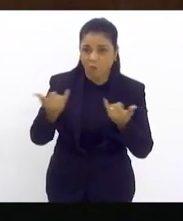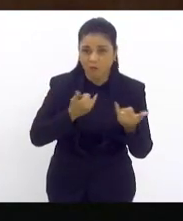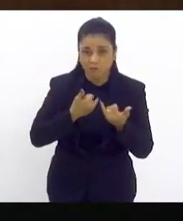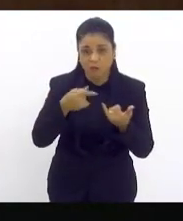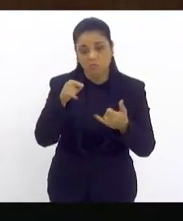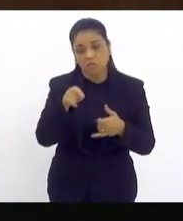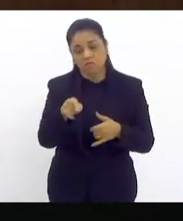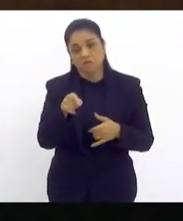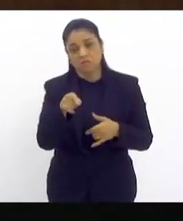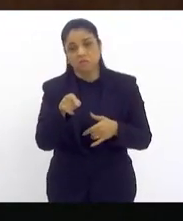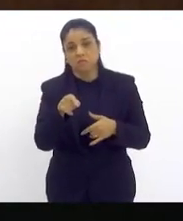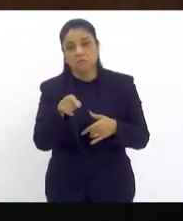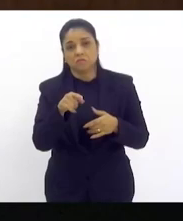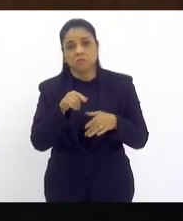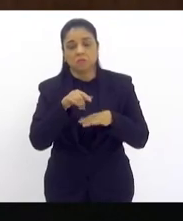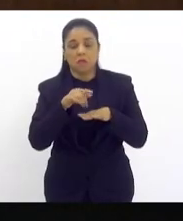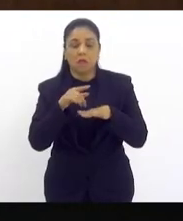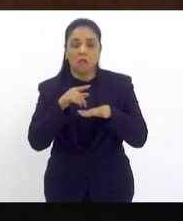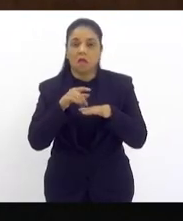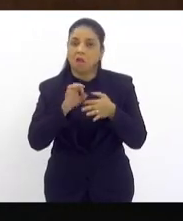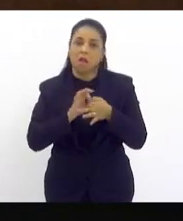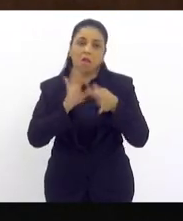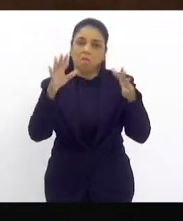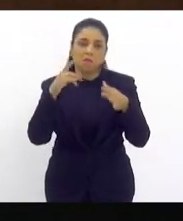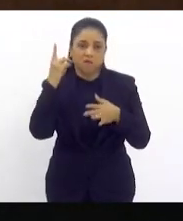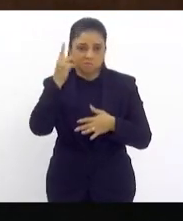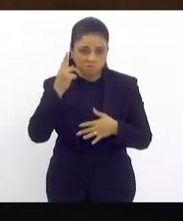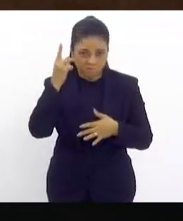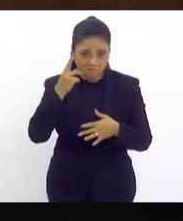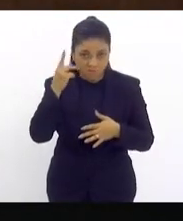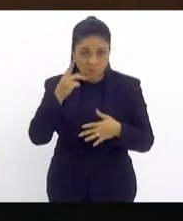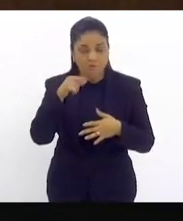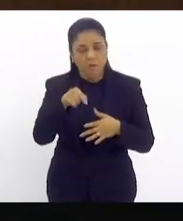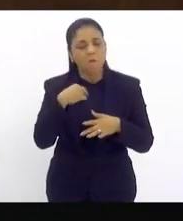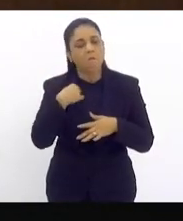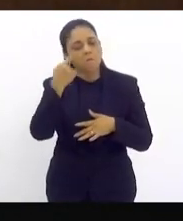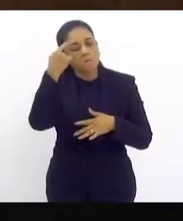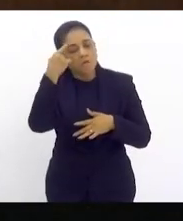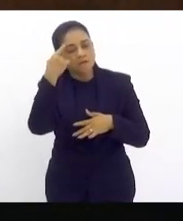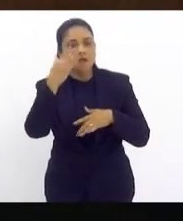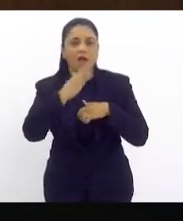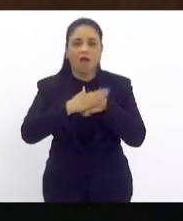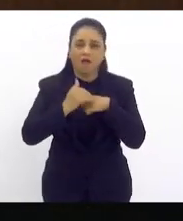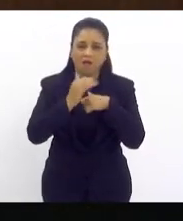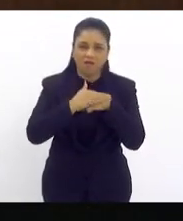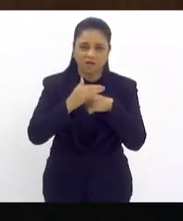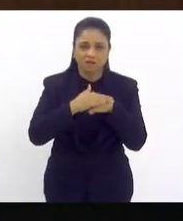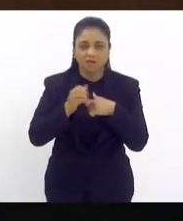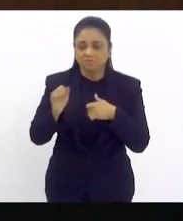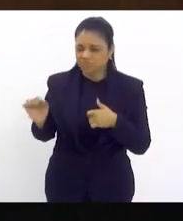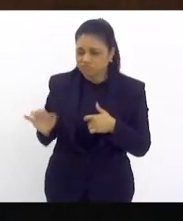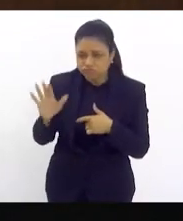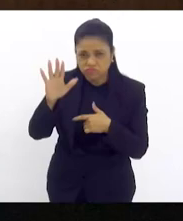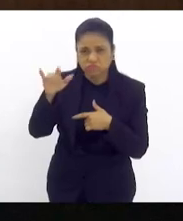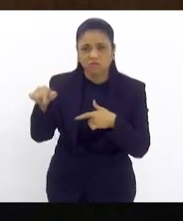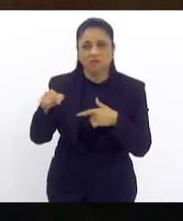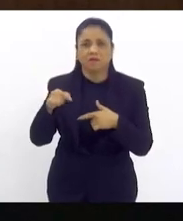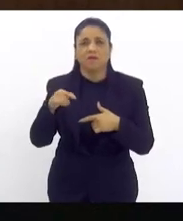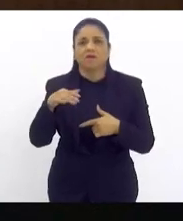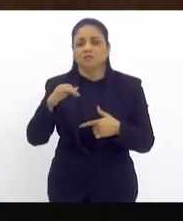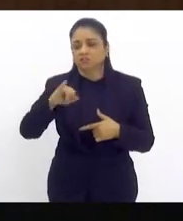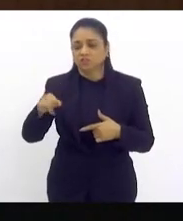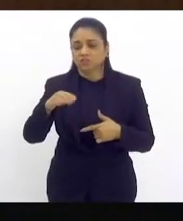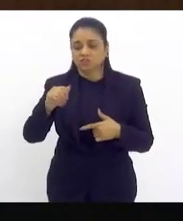autorizando frente parlamentar, mas eu gostaria que o pensasse com carinho que a população da Baixada, do Jamais, Japeri, Belfor